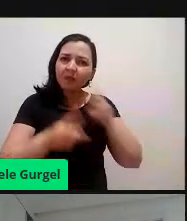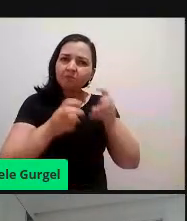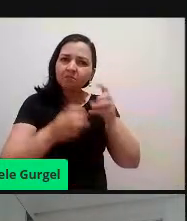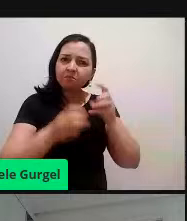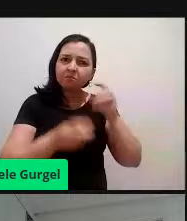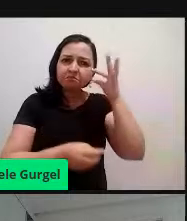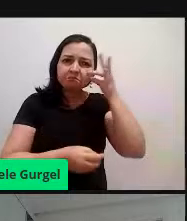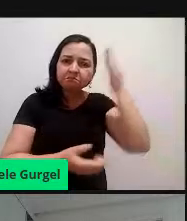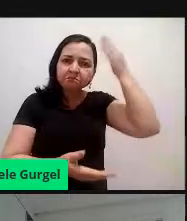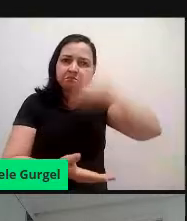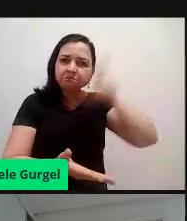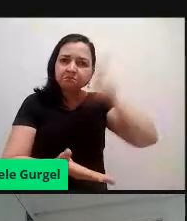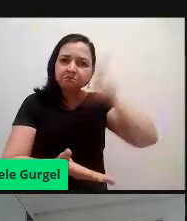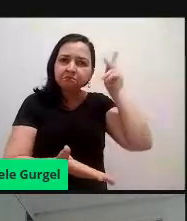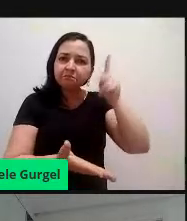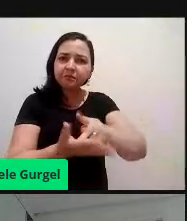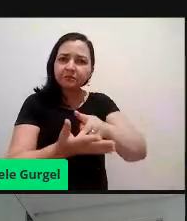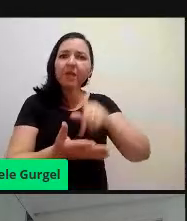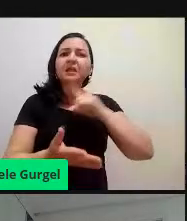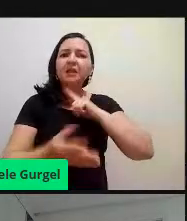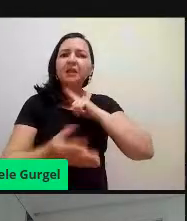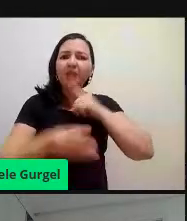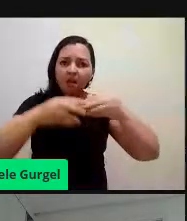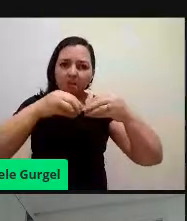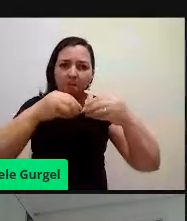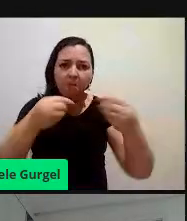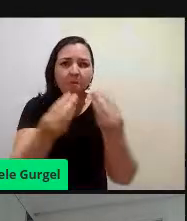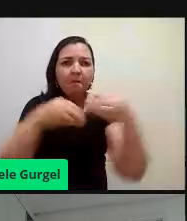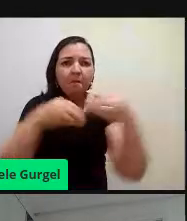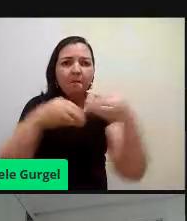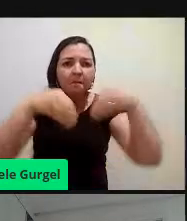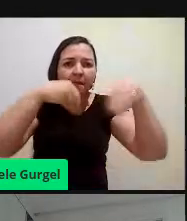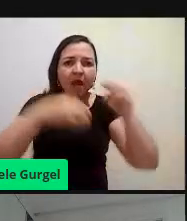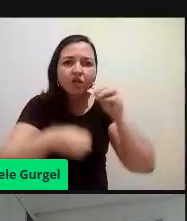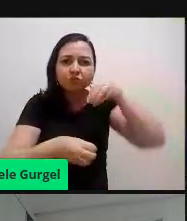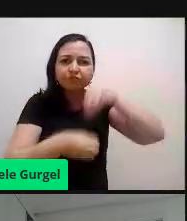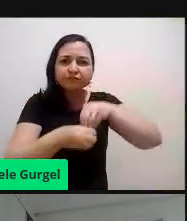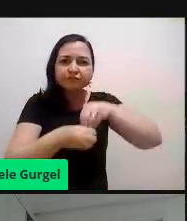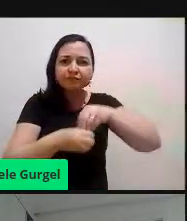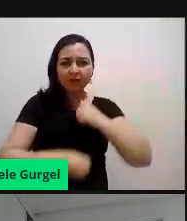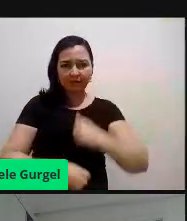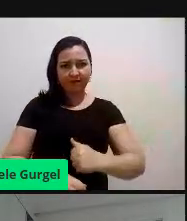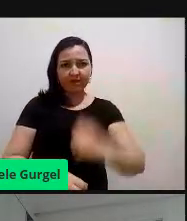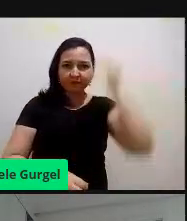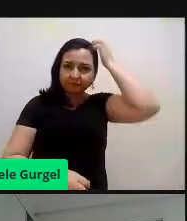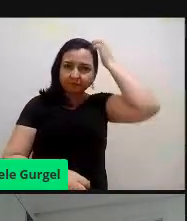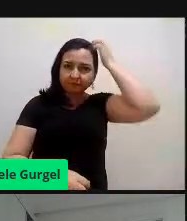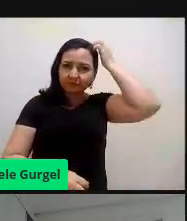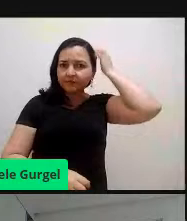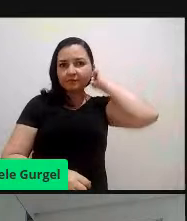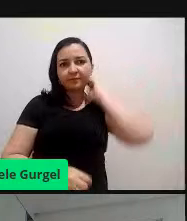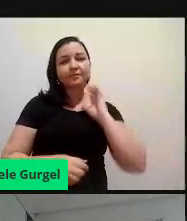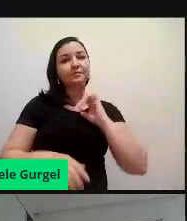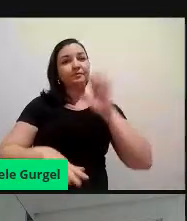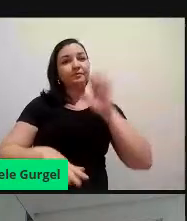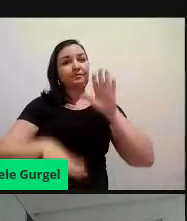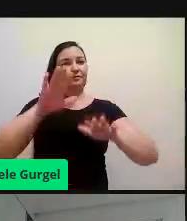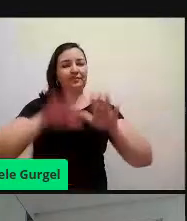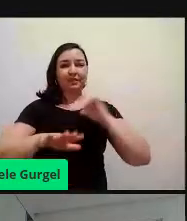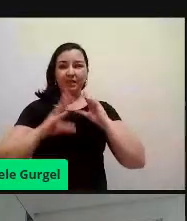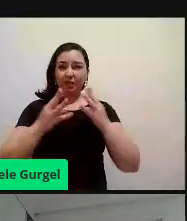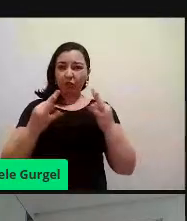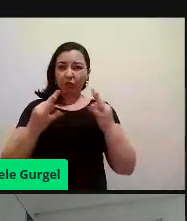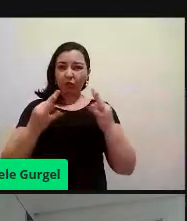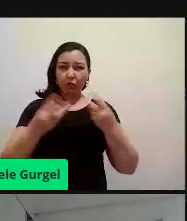microplástica, por que ele está ingerindo microplástico? A grande preocupação é porque nem tudo é excretado, né,